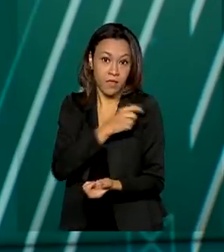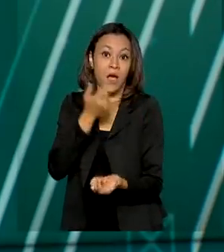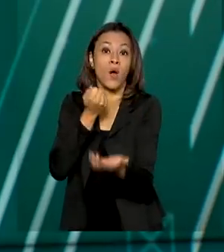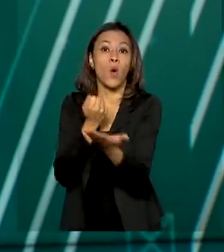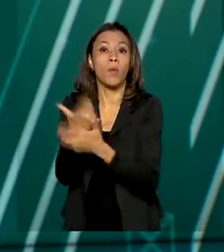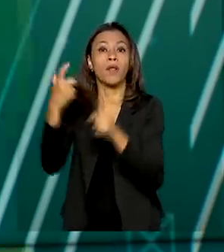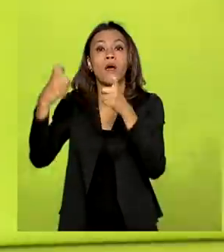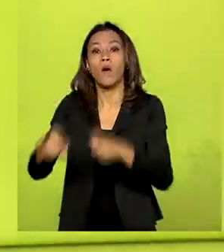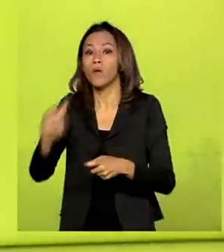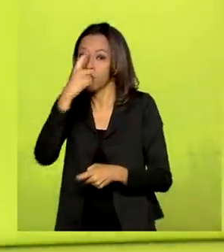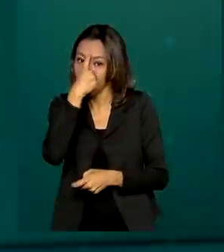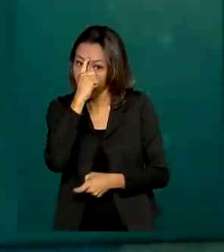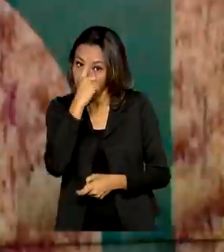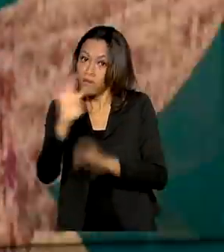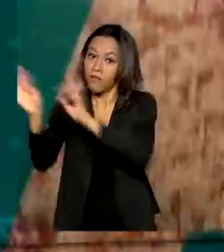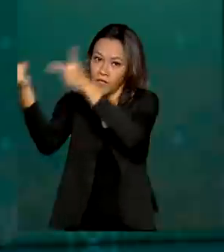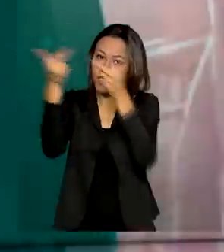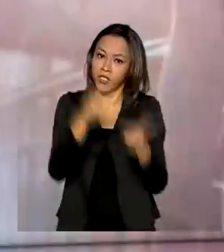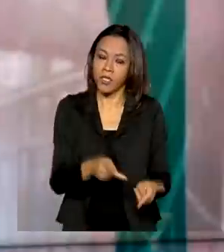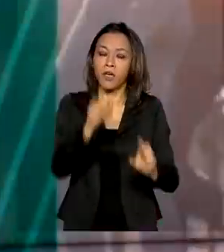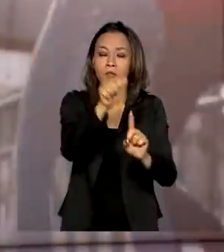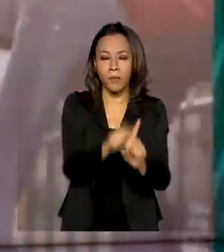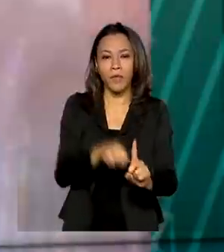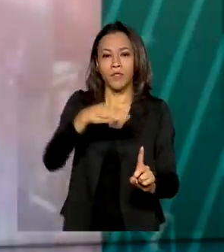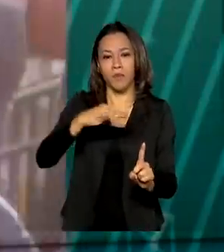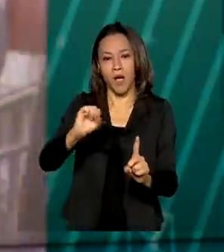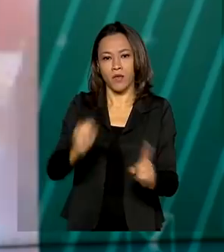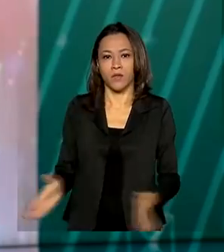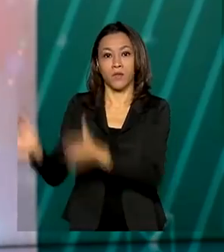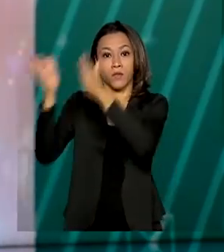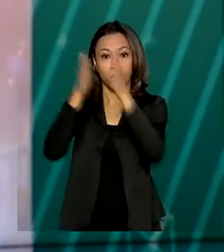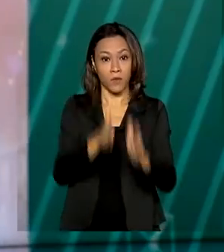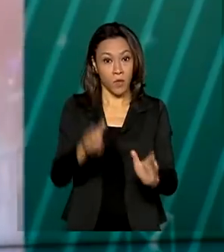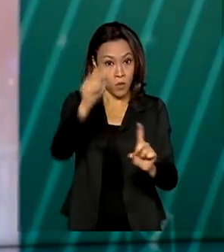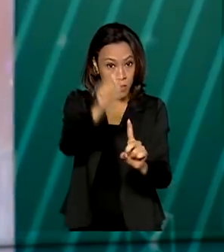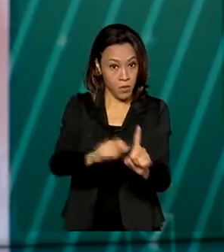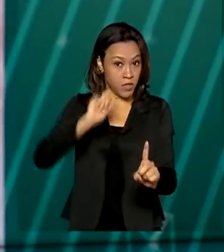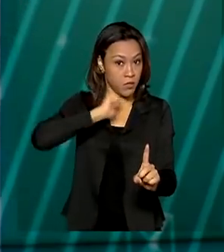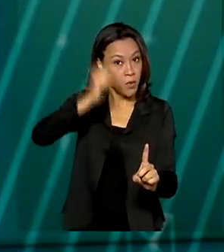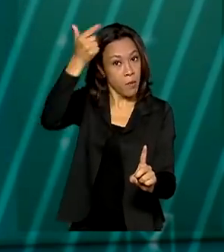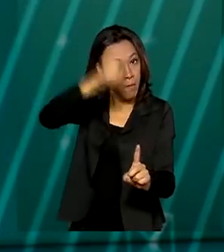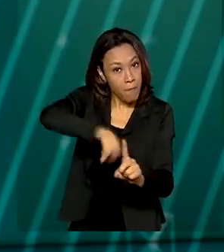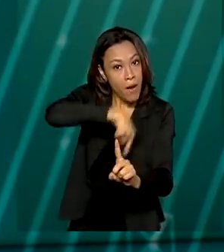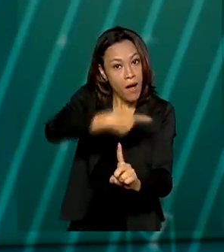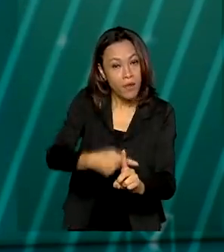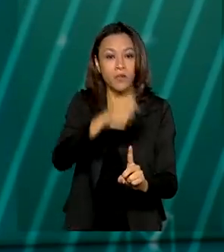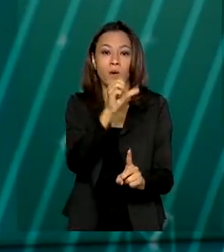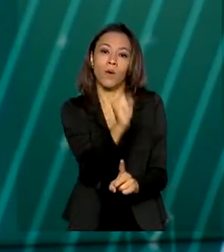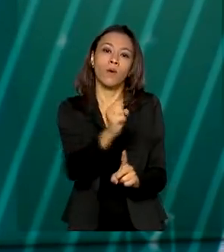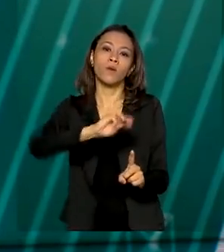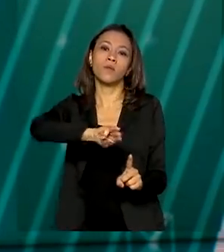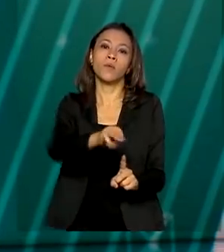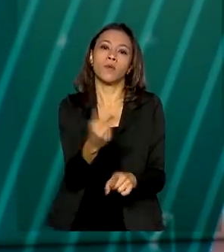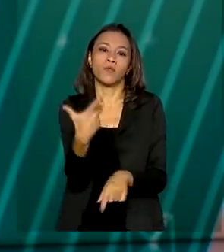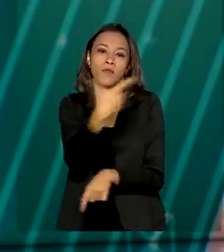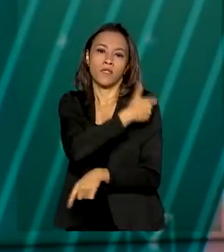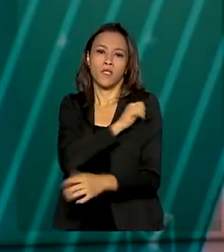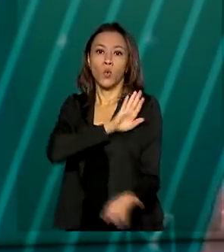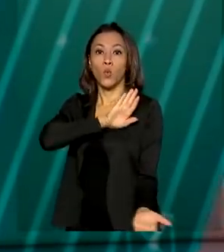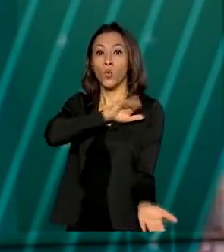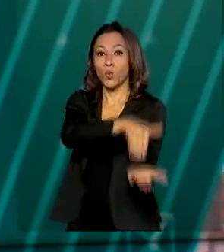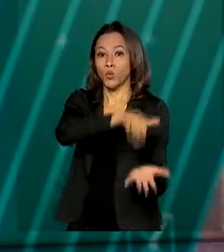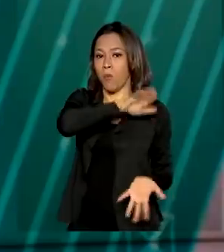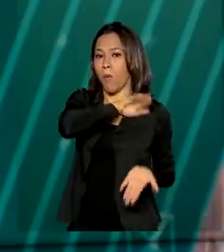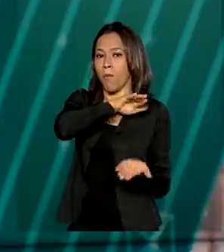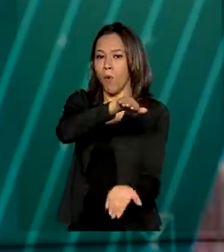doses do imunizante devem chegar já em março. Em abril, chegam outros 8 milhões de vacinas. O último lote com 4 milhões